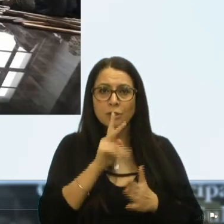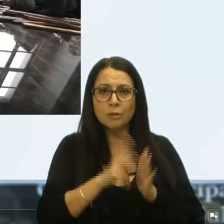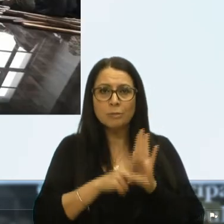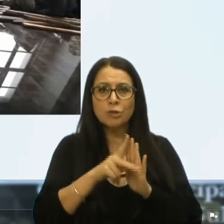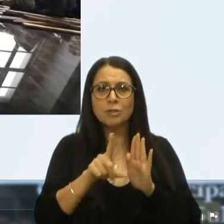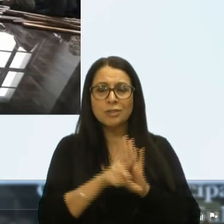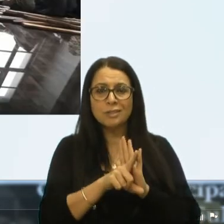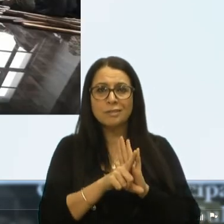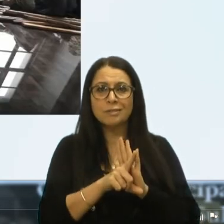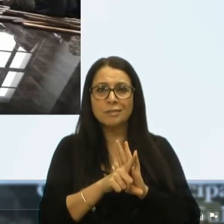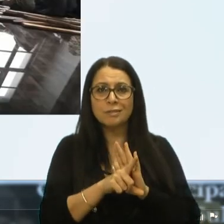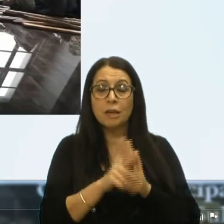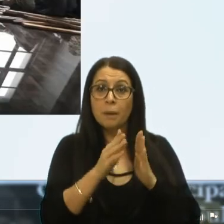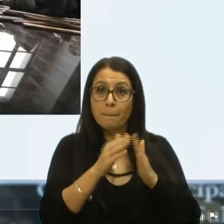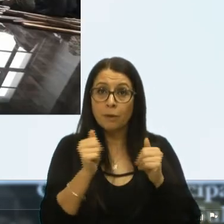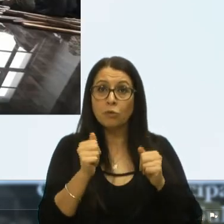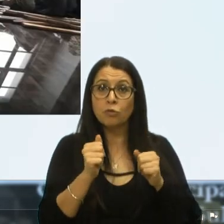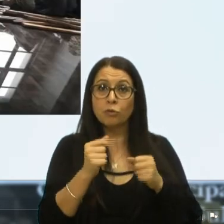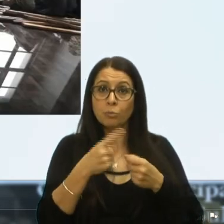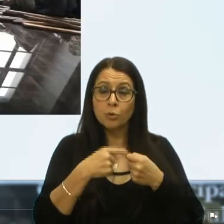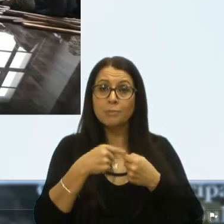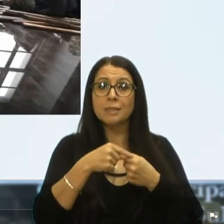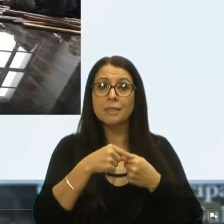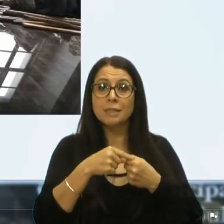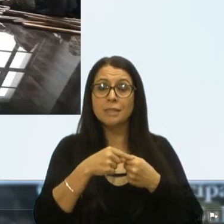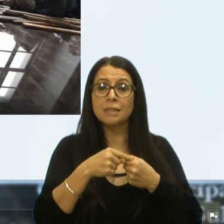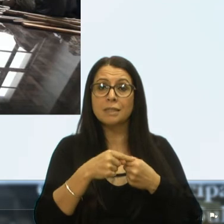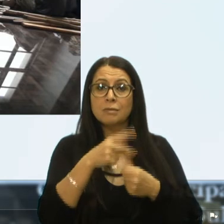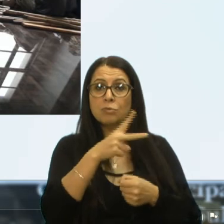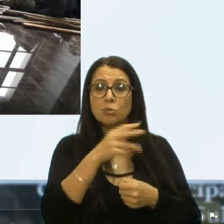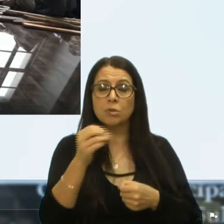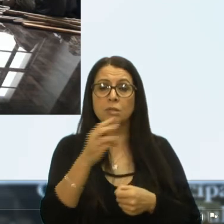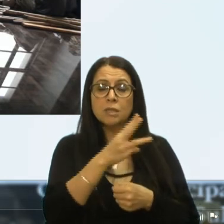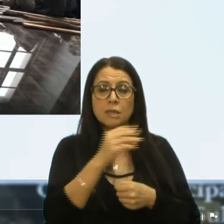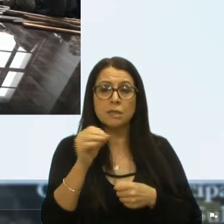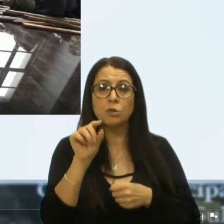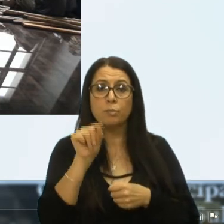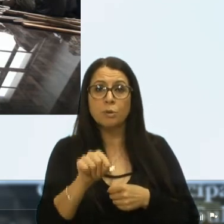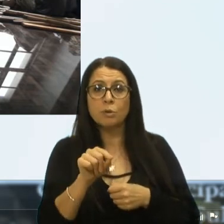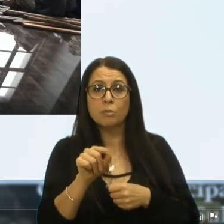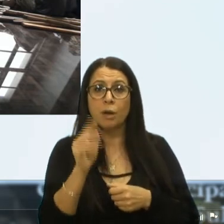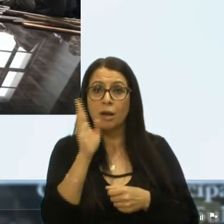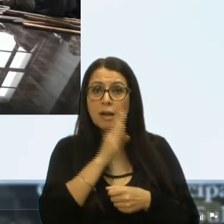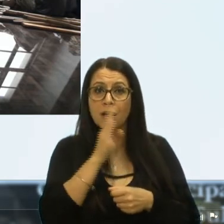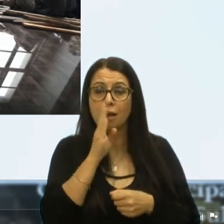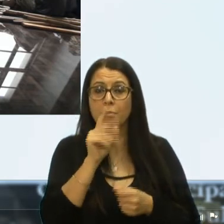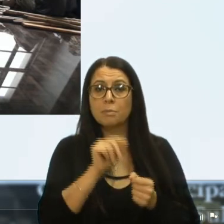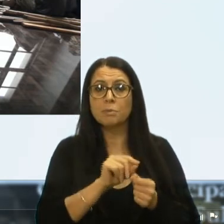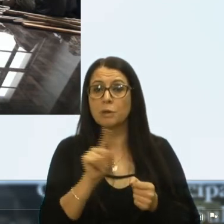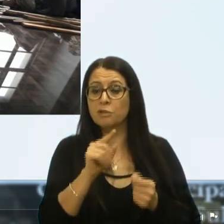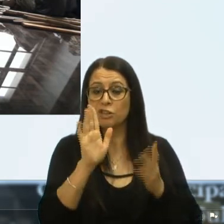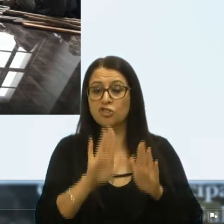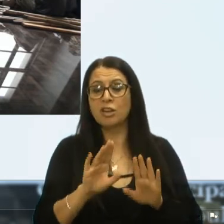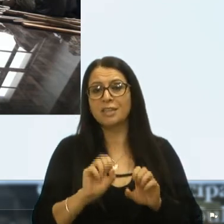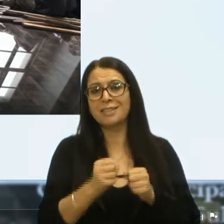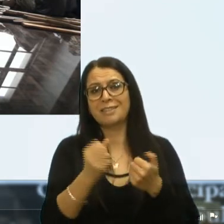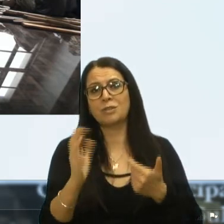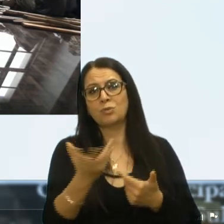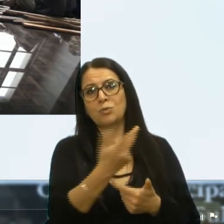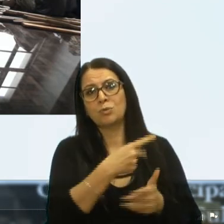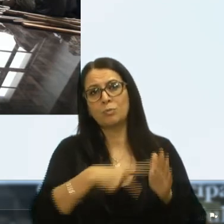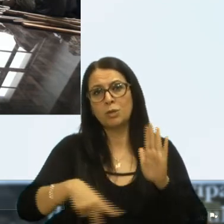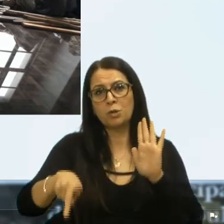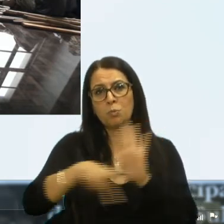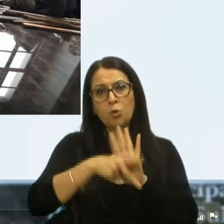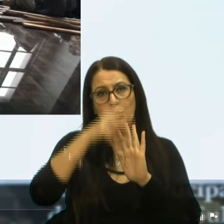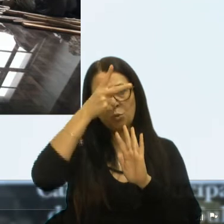de lei pedindo para o município usar 200, 300 mil para imediatamente não deixar apodrecer o patrimônio público.